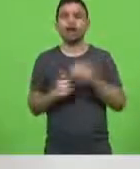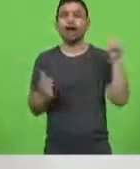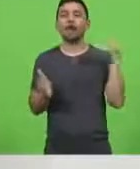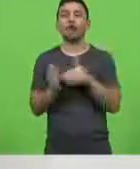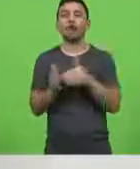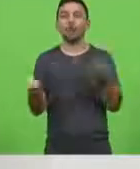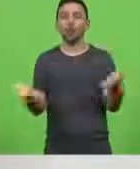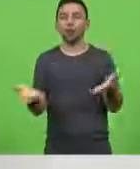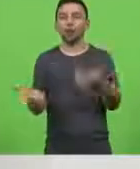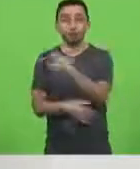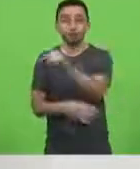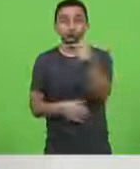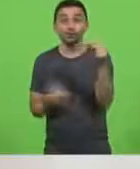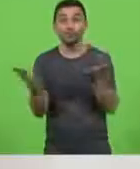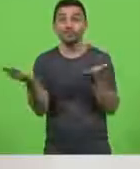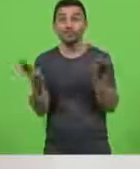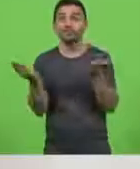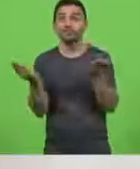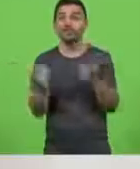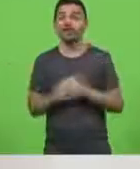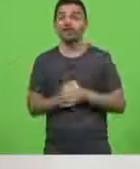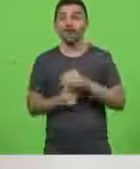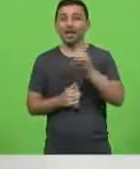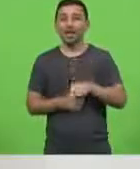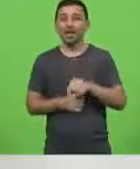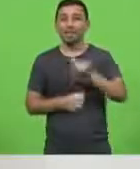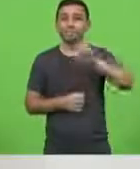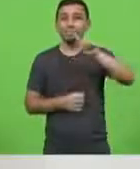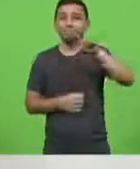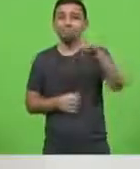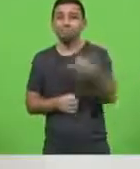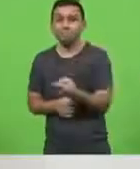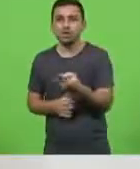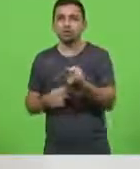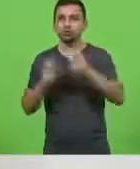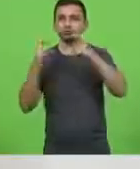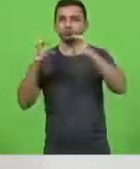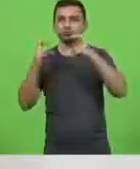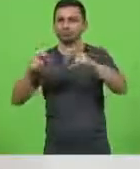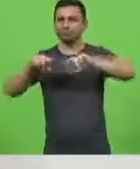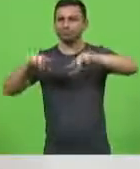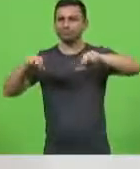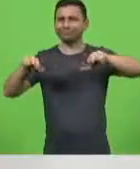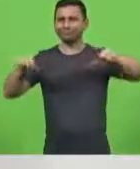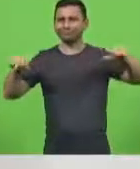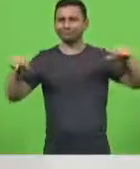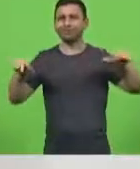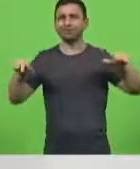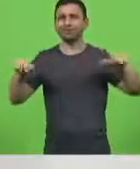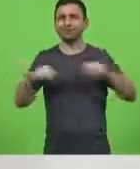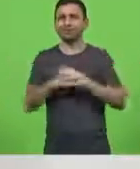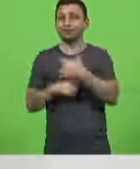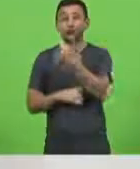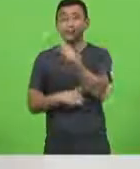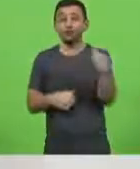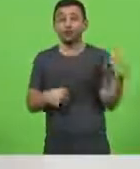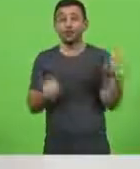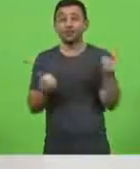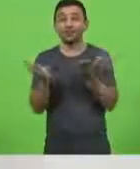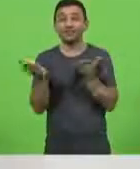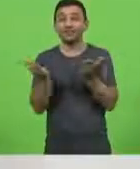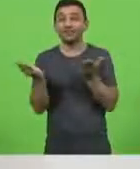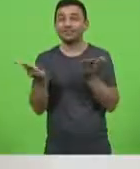não houve licitação são quase mil linhas mil linhas que são que não tem licitação que